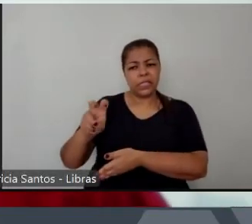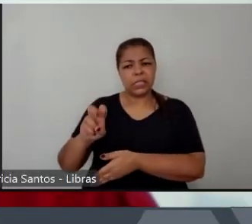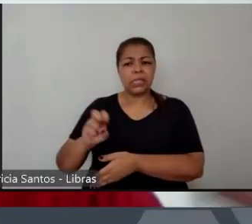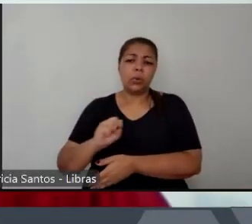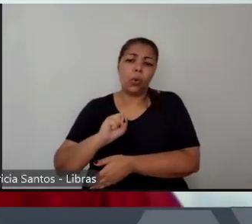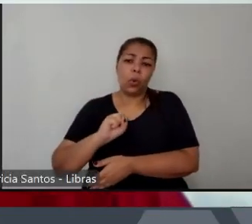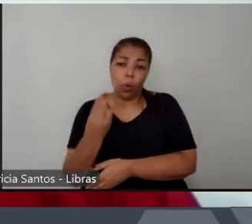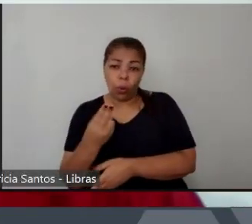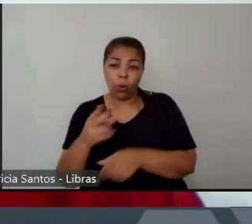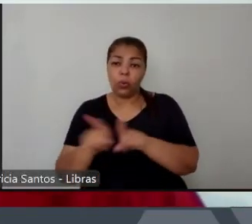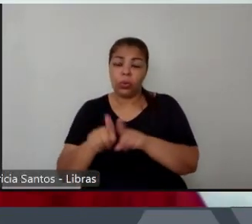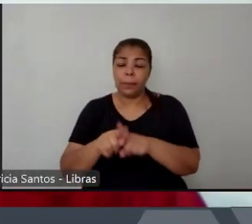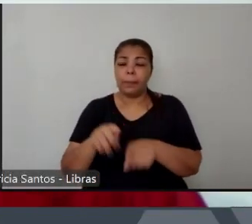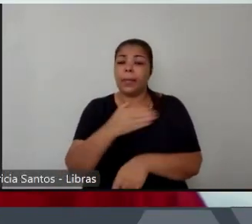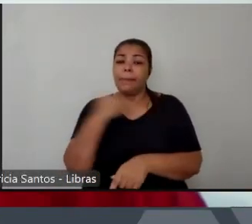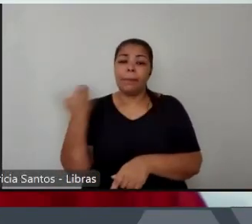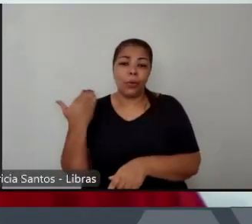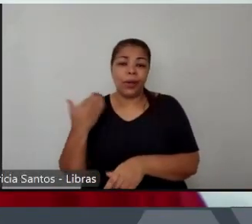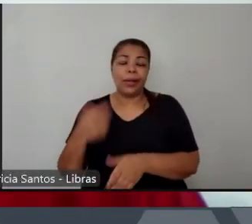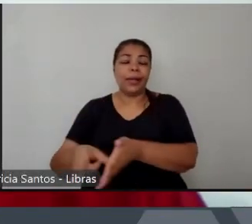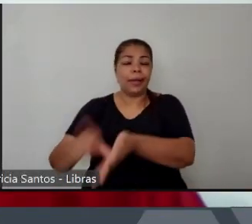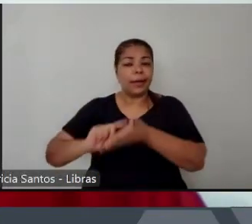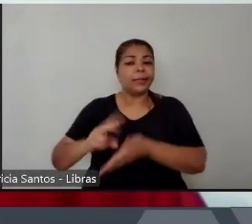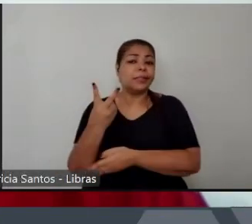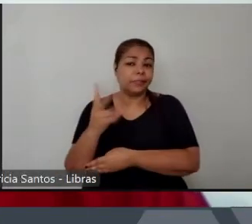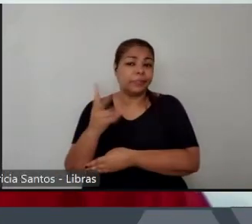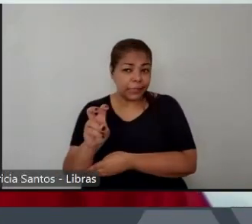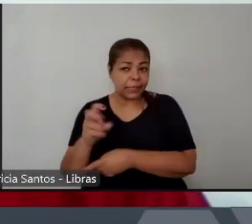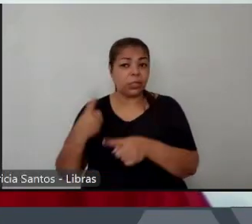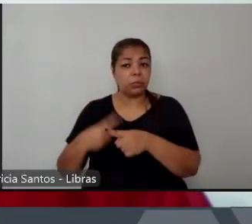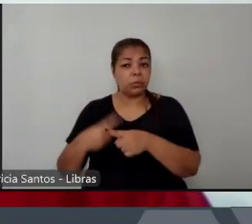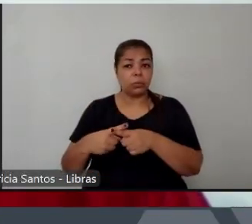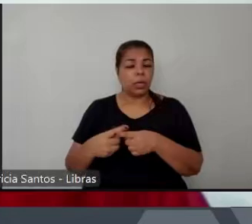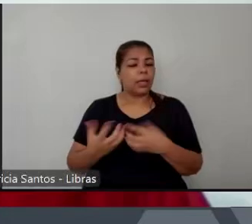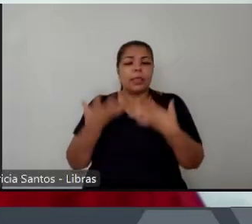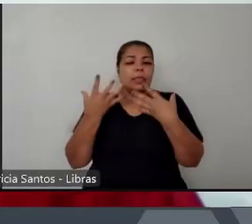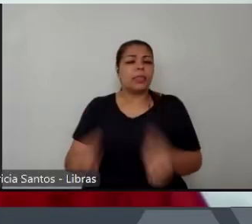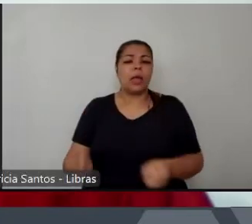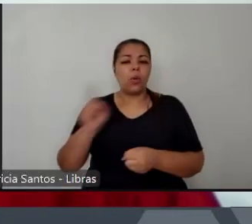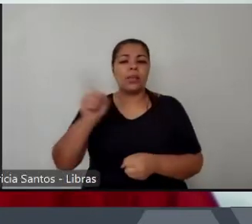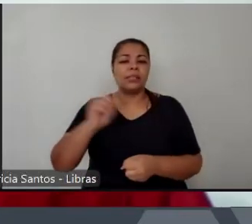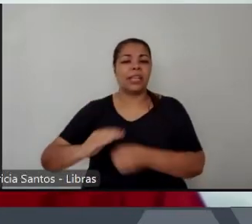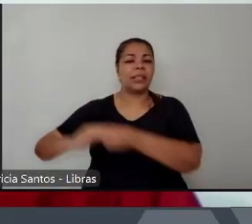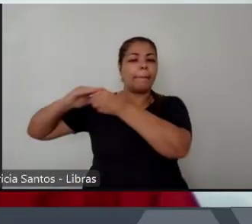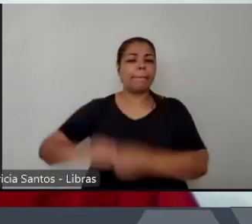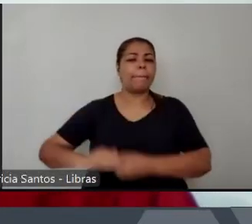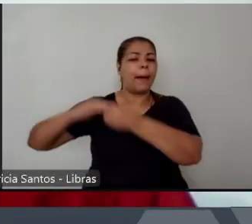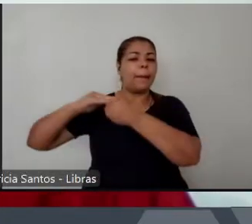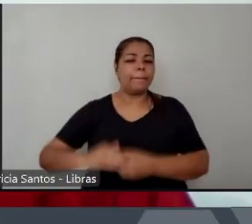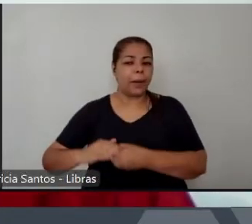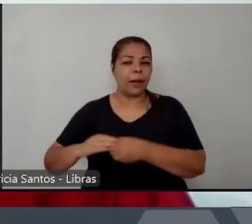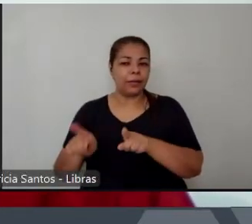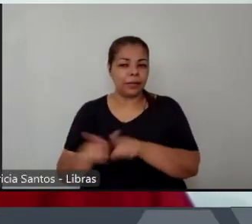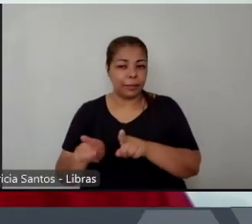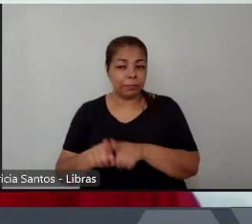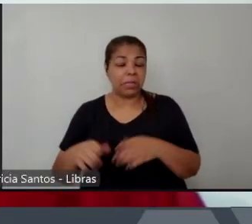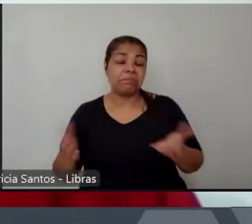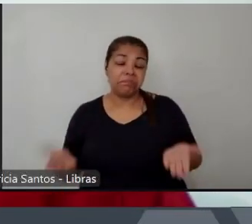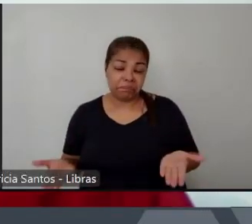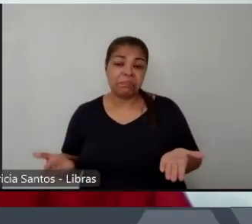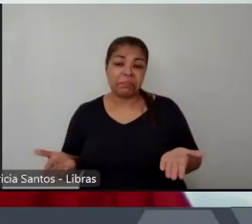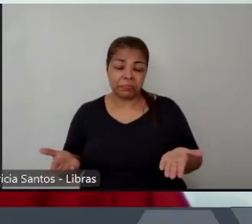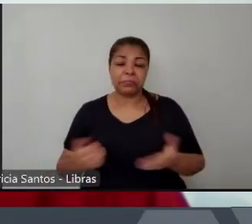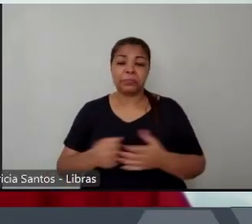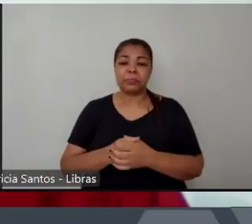o crime seduz por esse discurso que seduz as masculinidades que é o seguinte